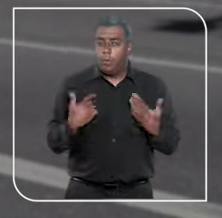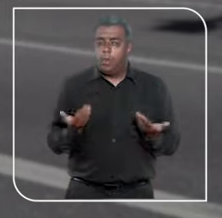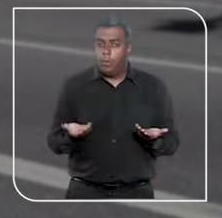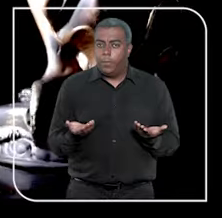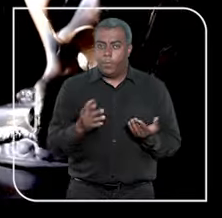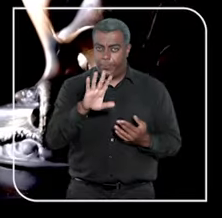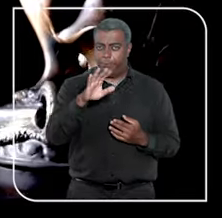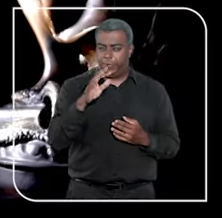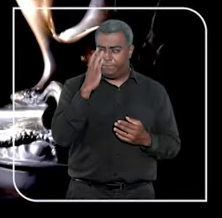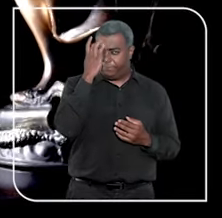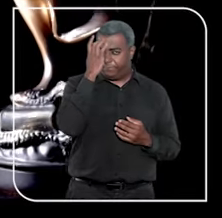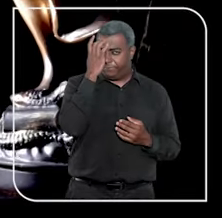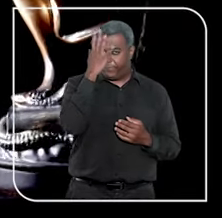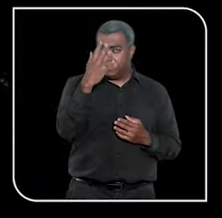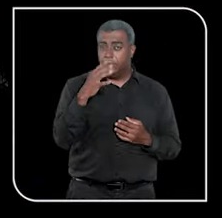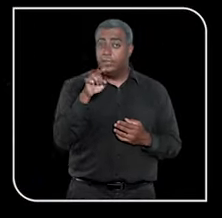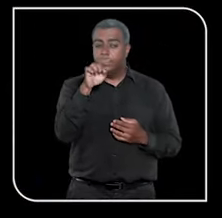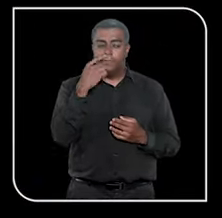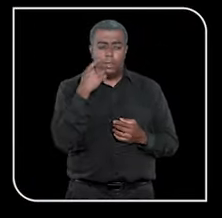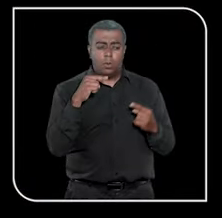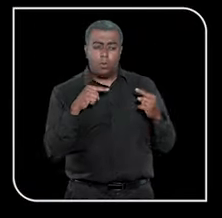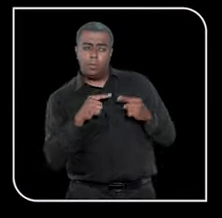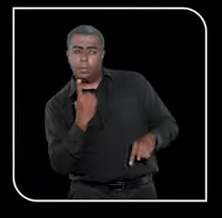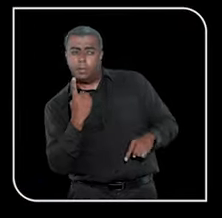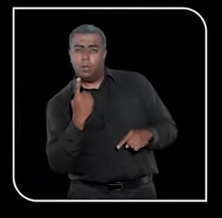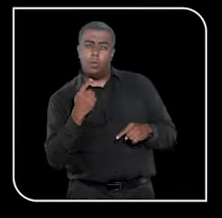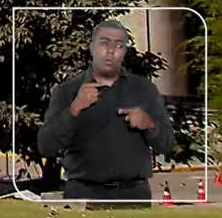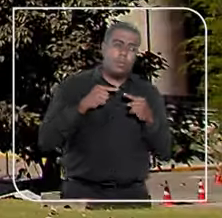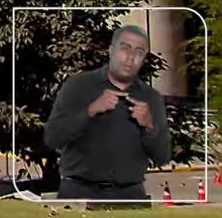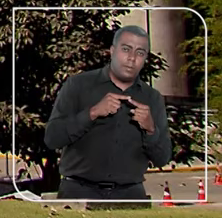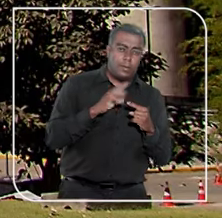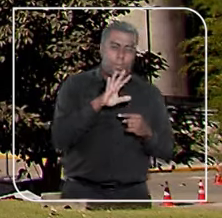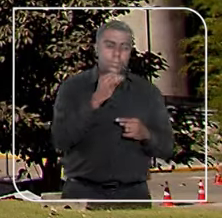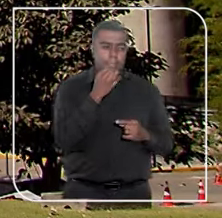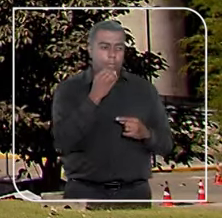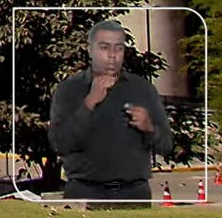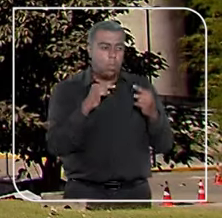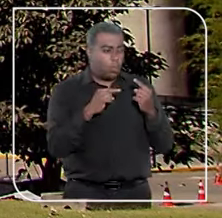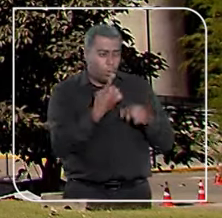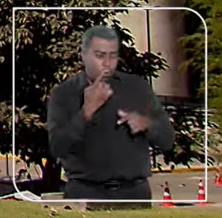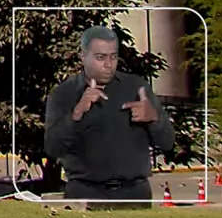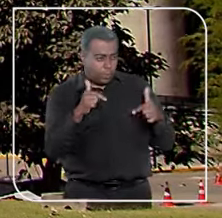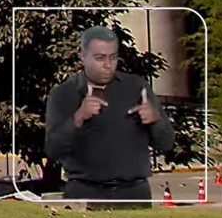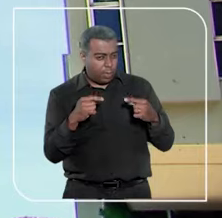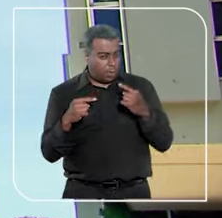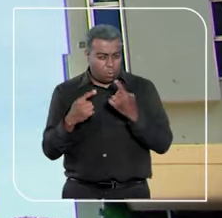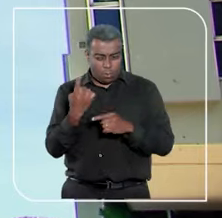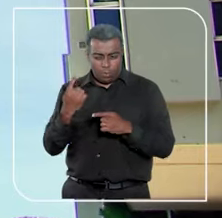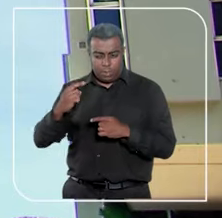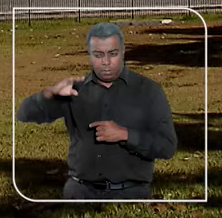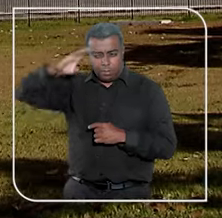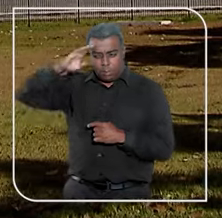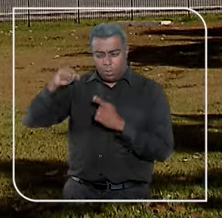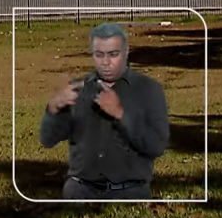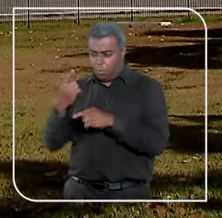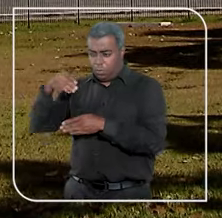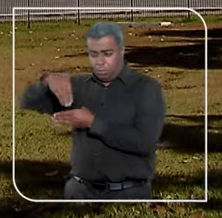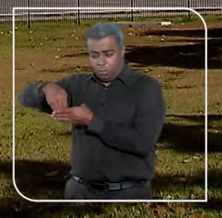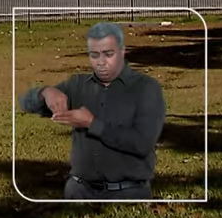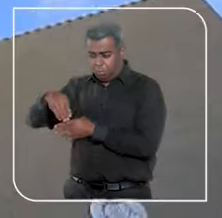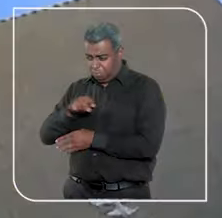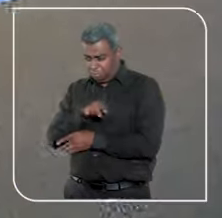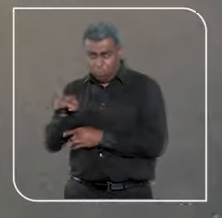se encaixa. Para facilitar, use a regra da exclusão. Se não for uma questão trabalhista, militar ou